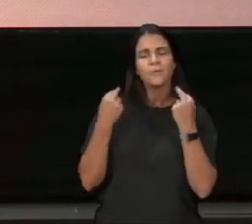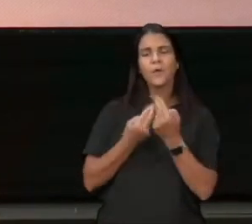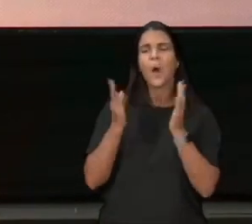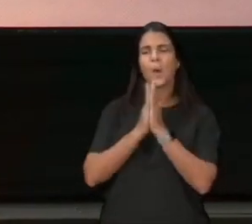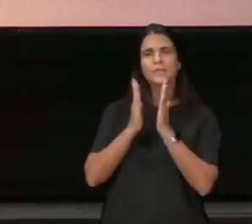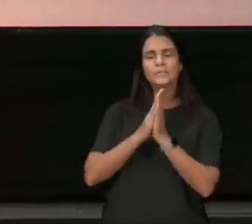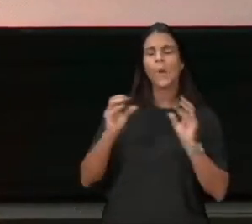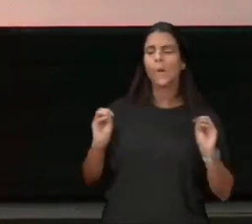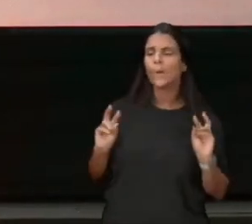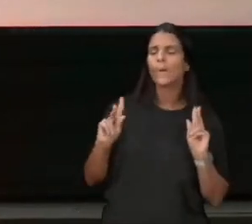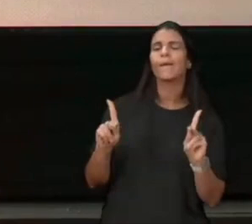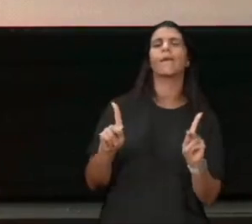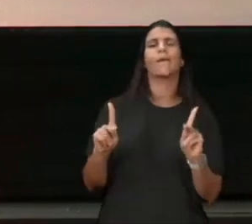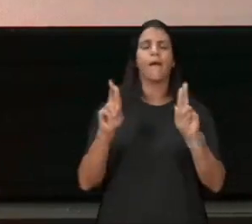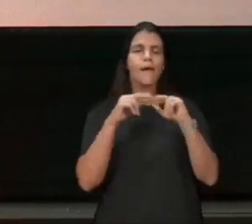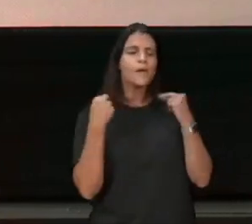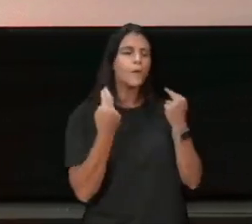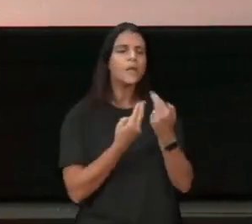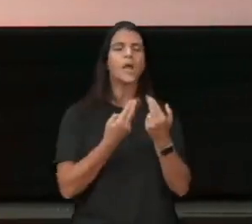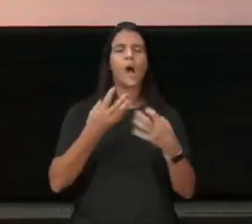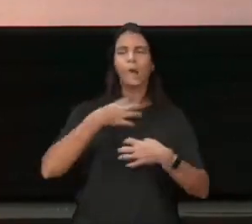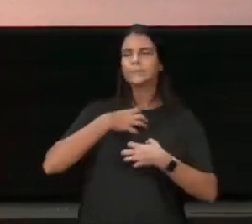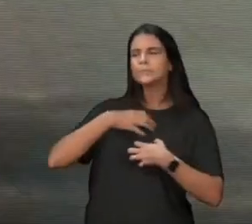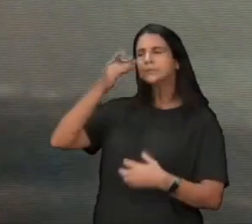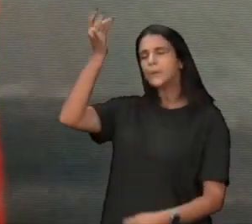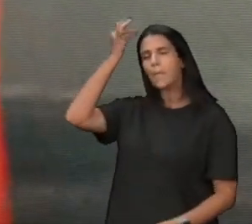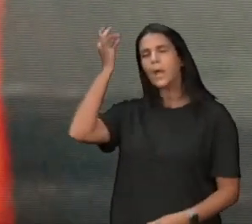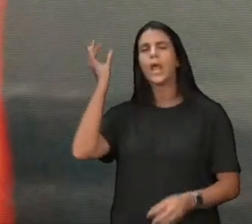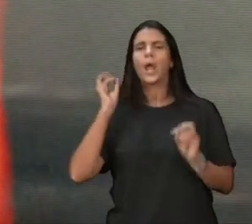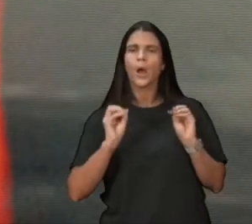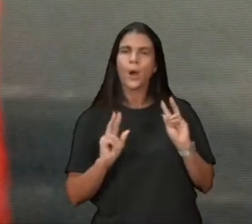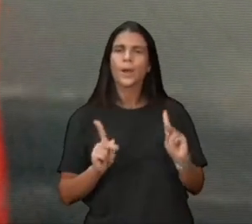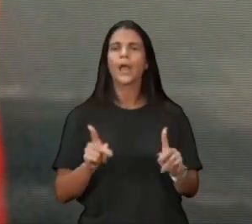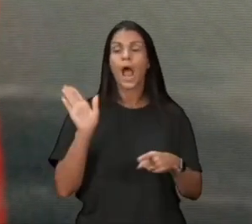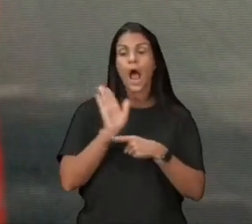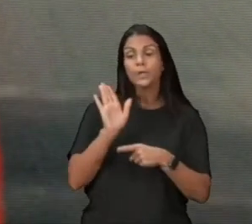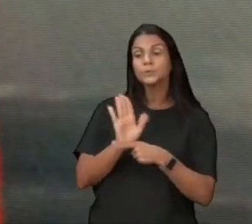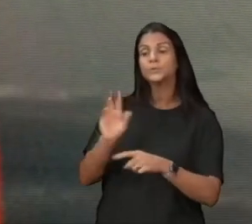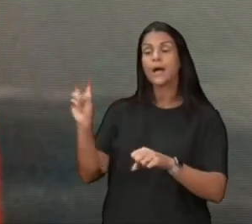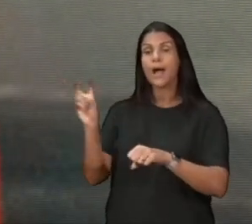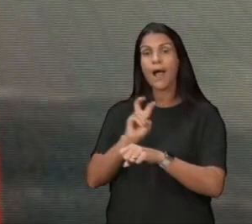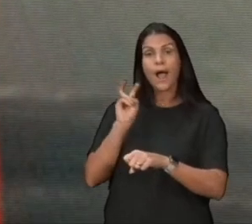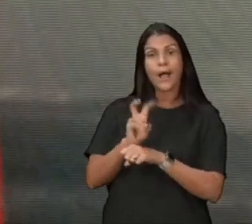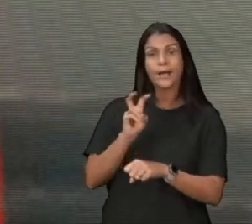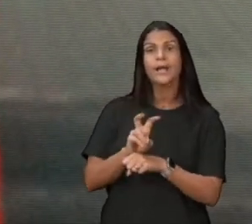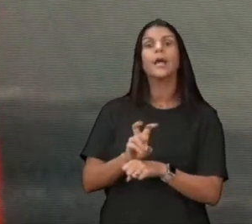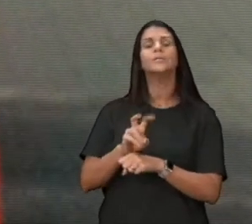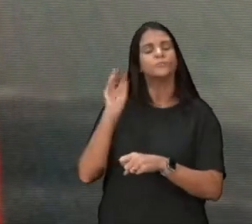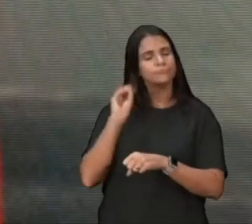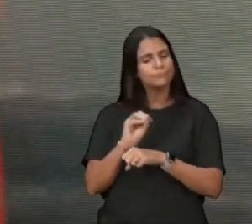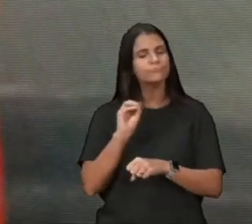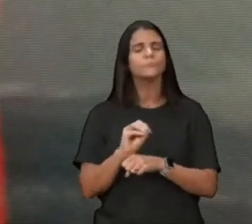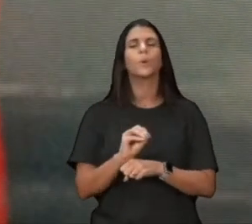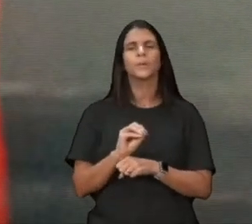para estar na reunião do mover, eu vou promover, é para ajudar na campanha da creche, eu vou ajudar, a gente começa a se unir, a gente começa